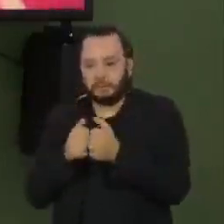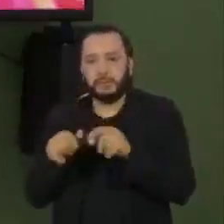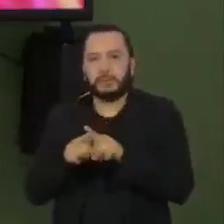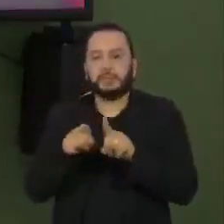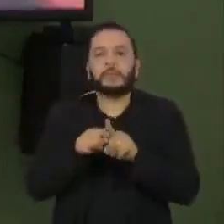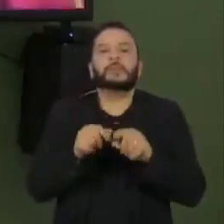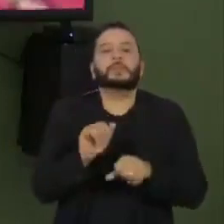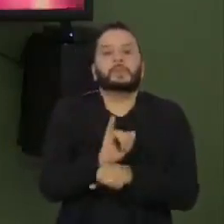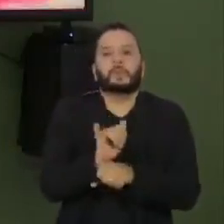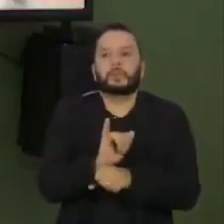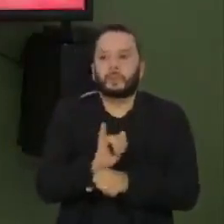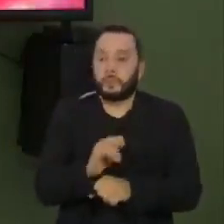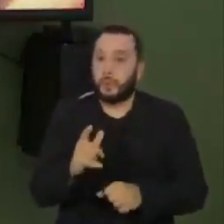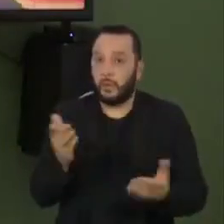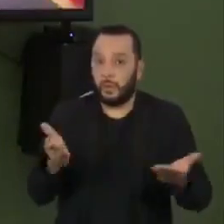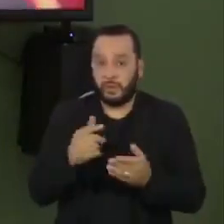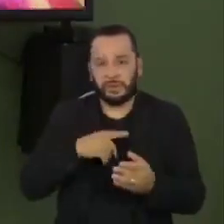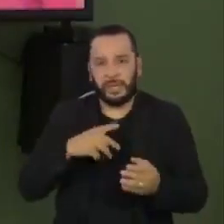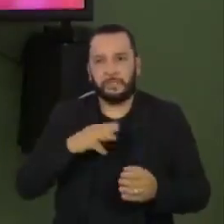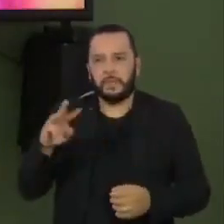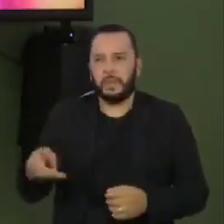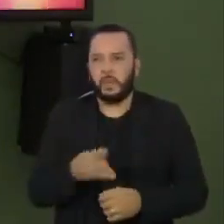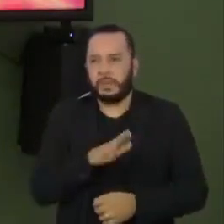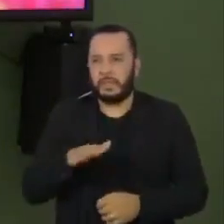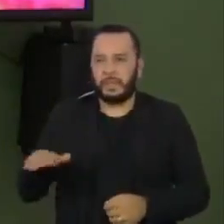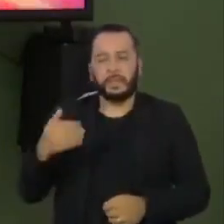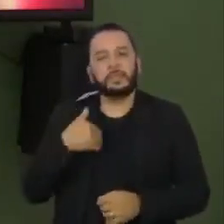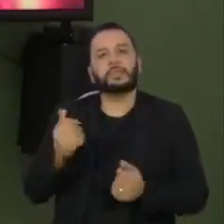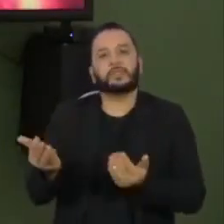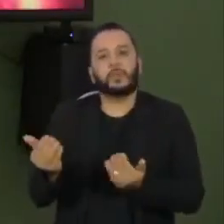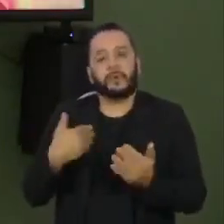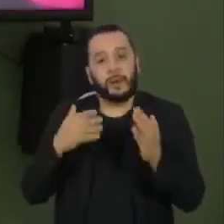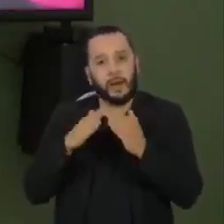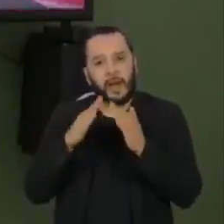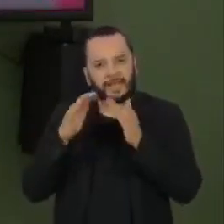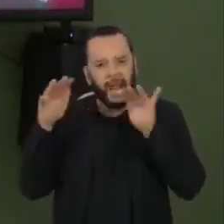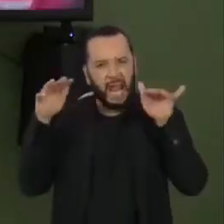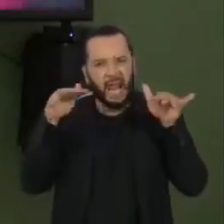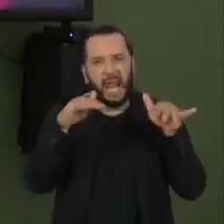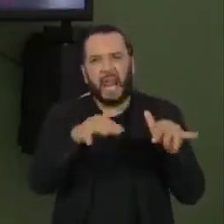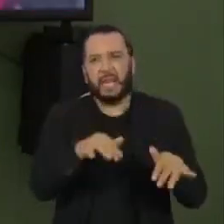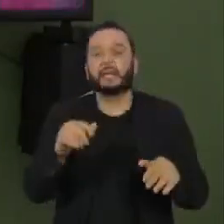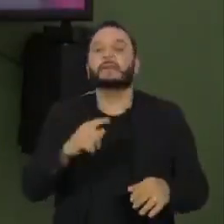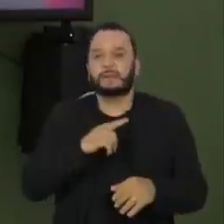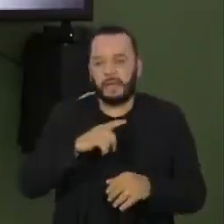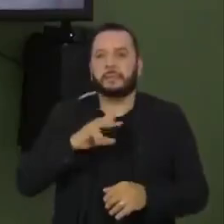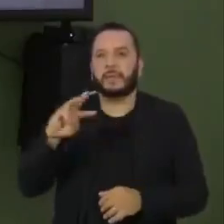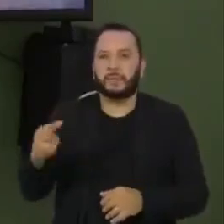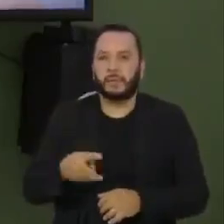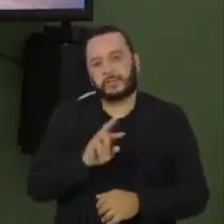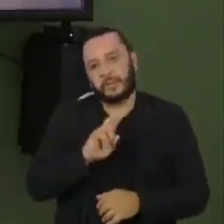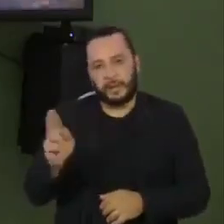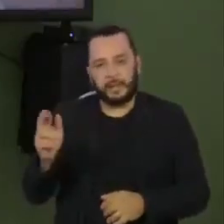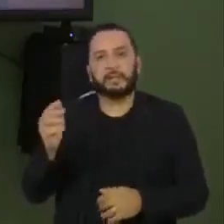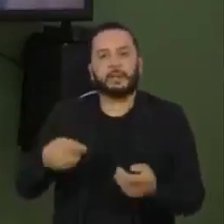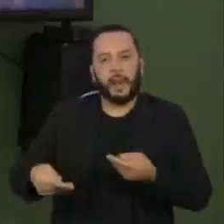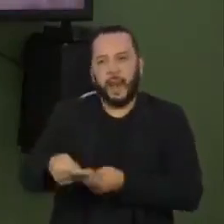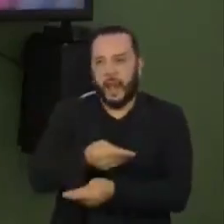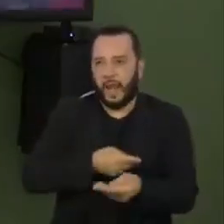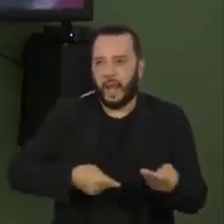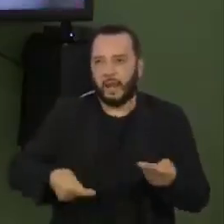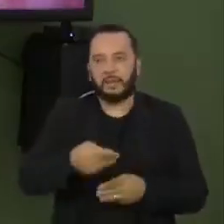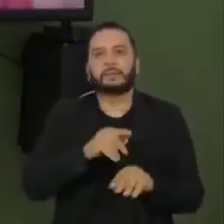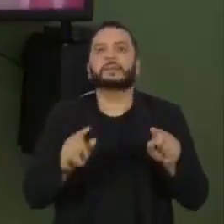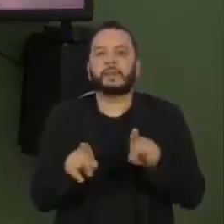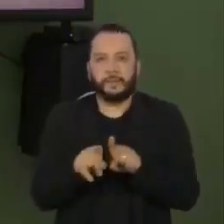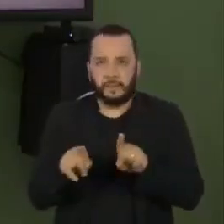YouTube, que hoje são assistidos por milhões de crianças e jovens em casa, rendendo outros milhões de reais aos envolvidos nessa cadeia e fazendo